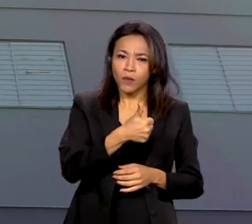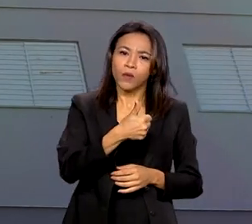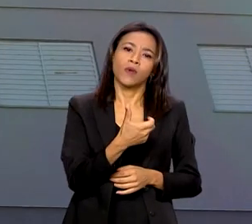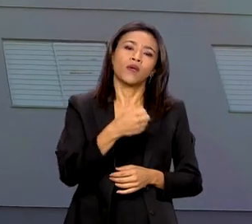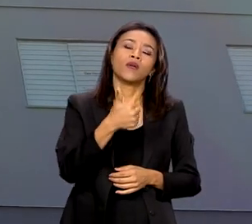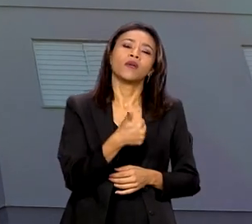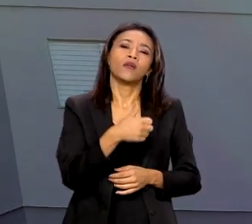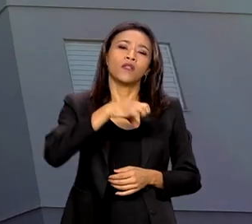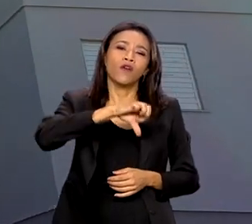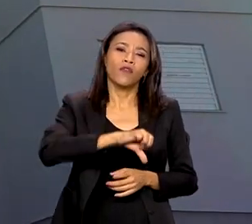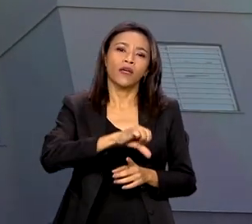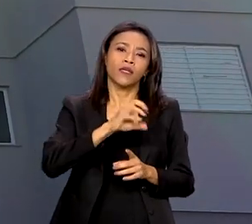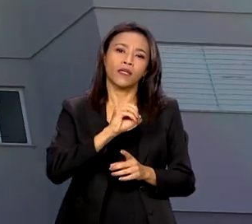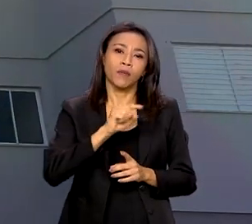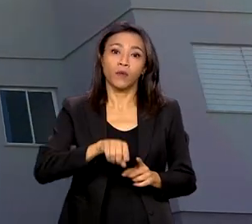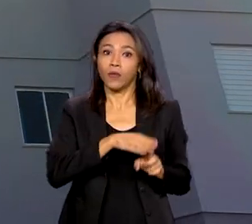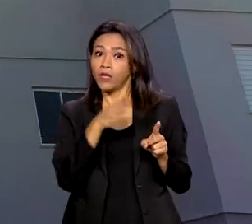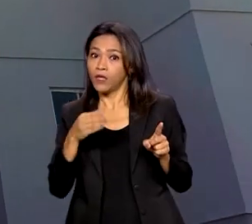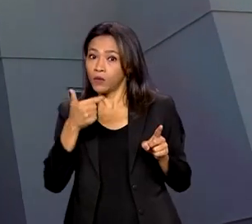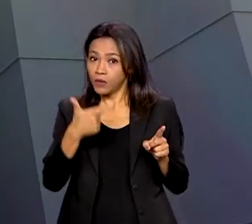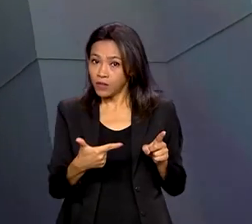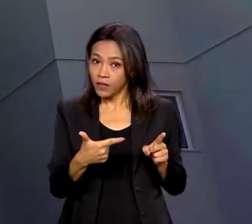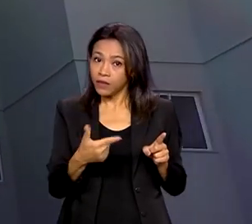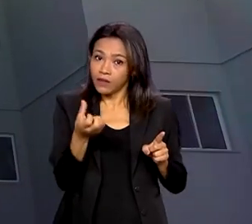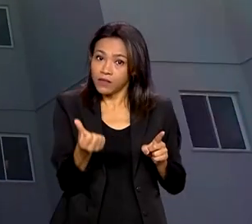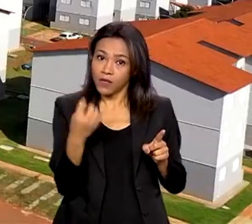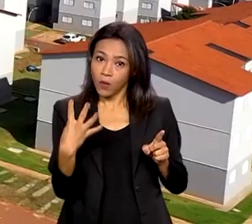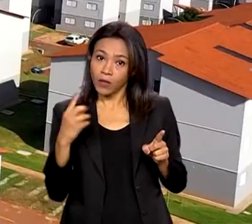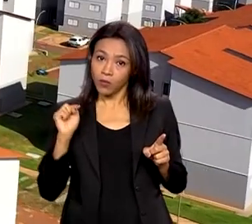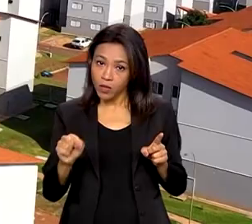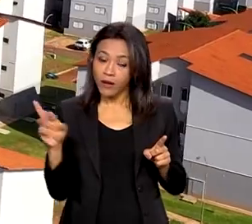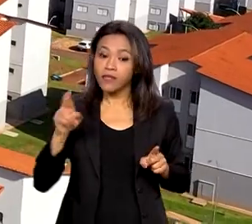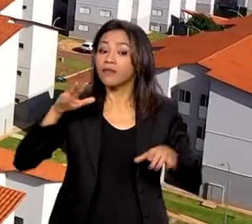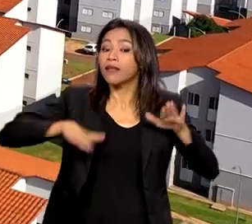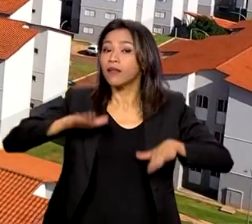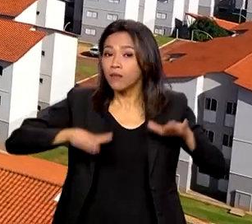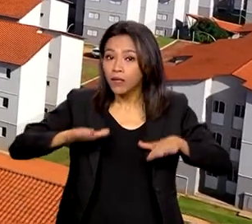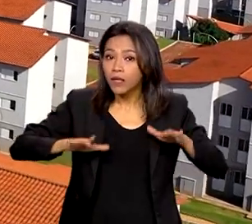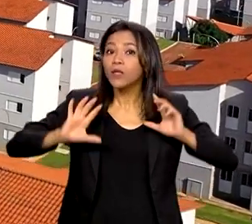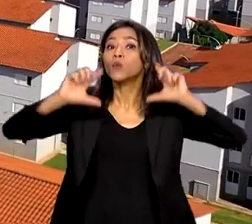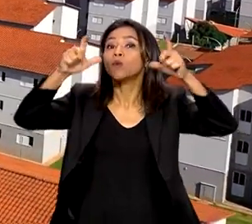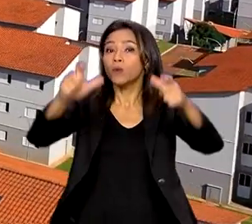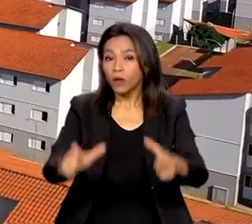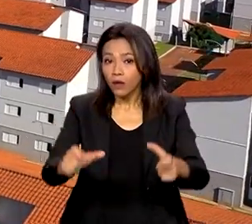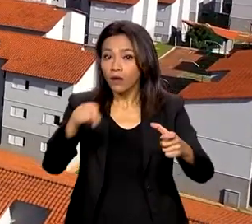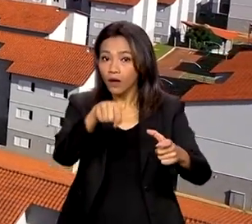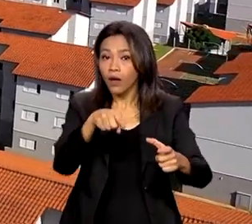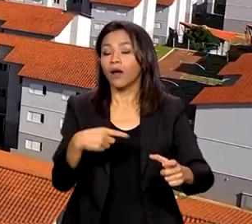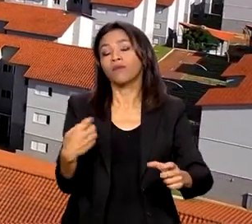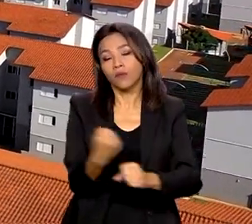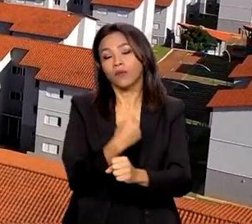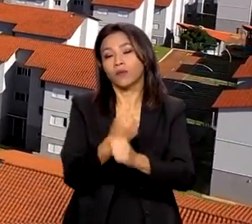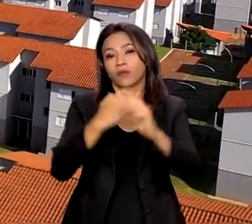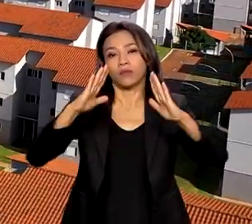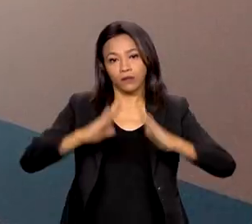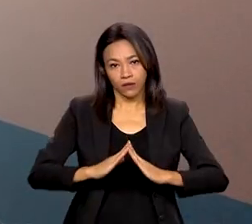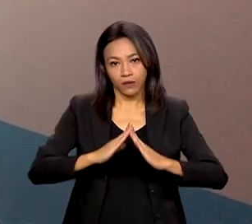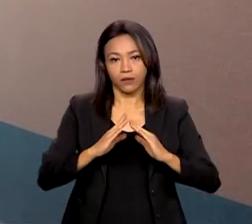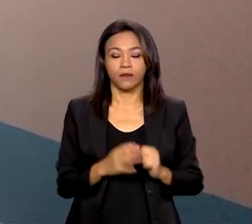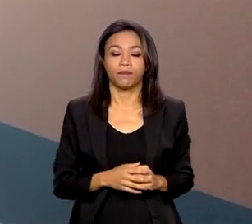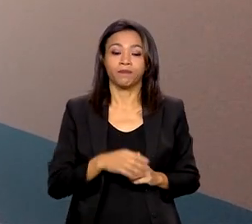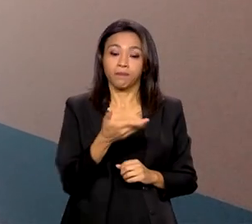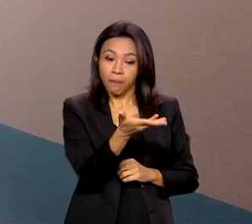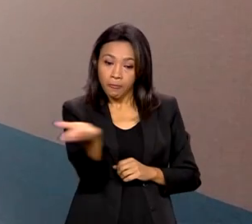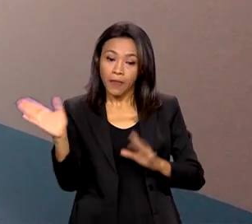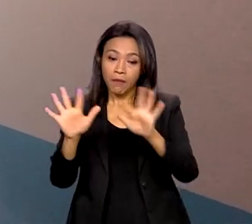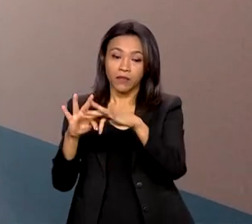e R$ 264 mil, a depender de onde está localizada a unidade habitacional. Para